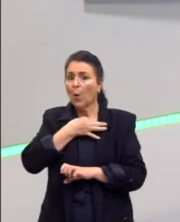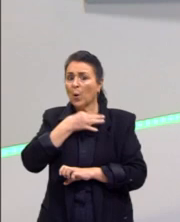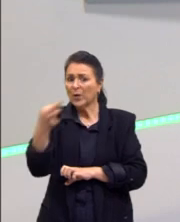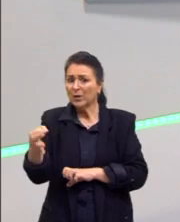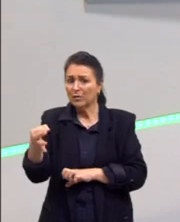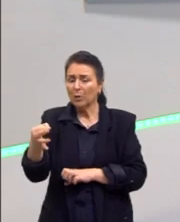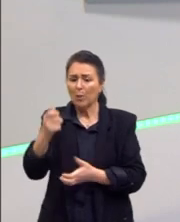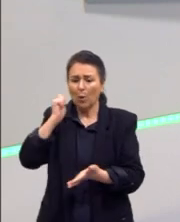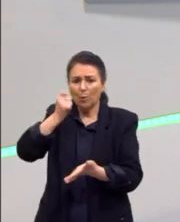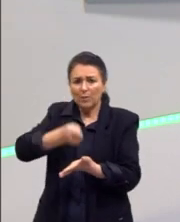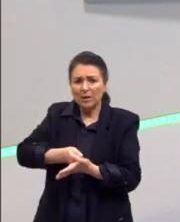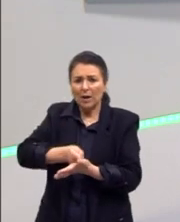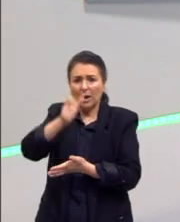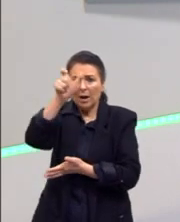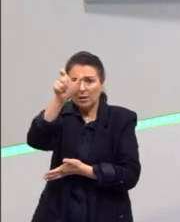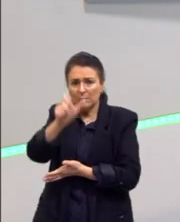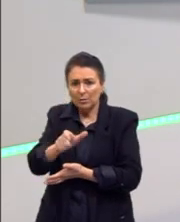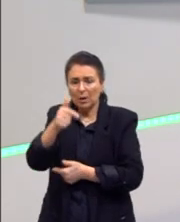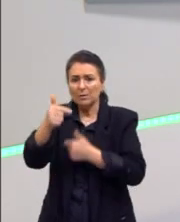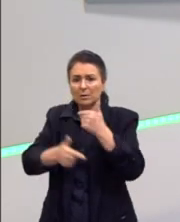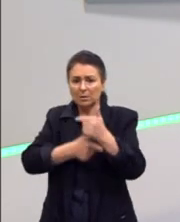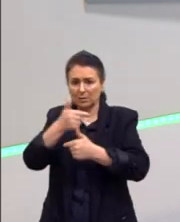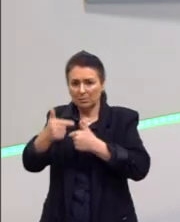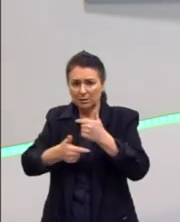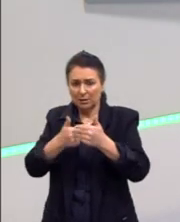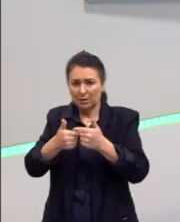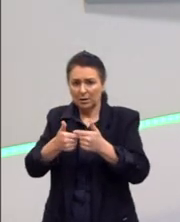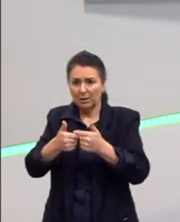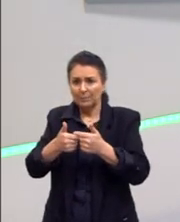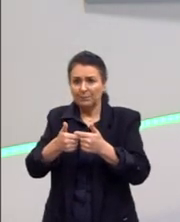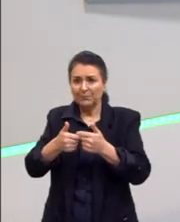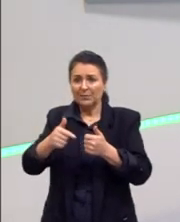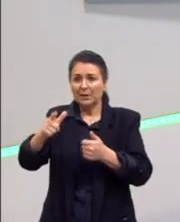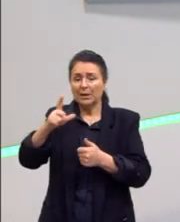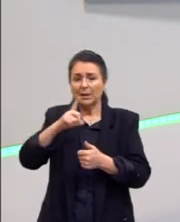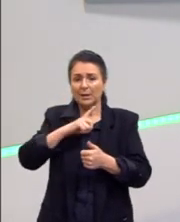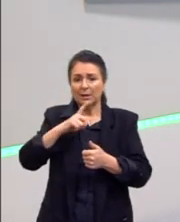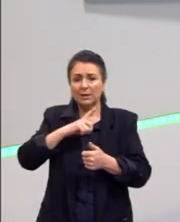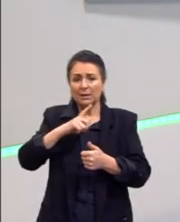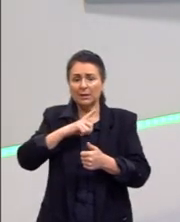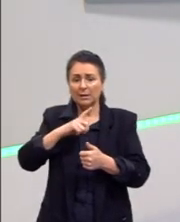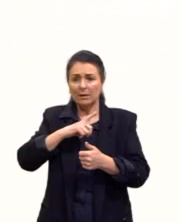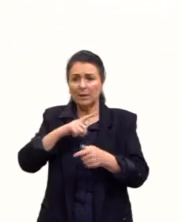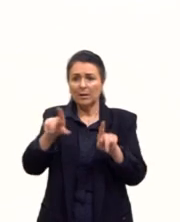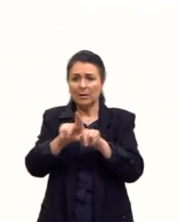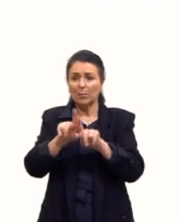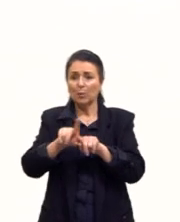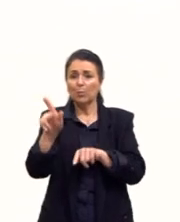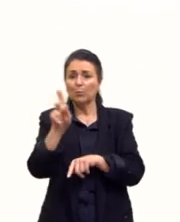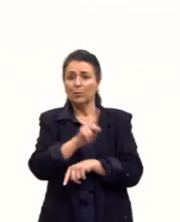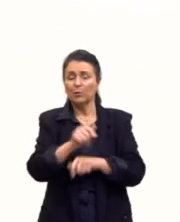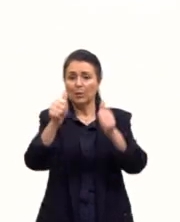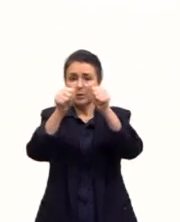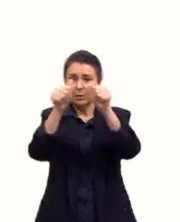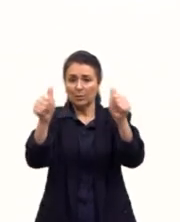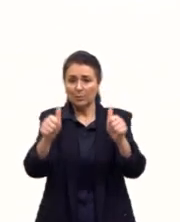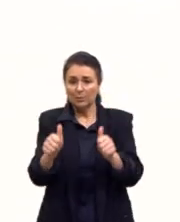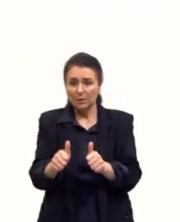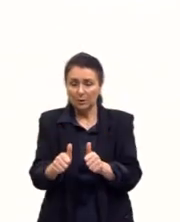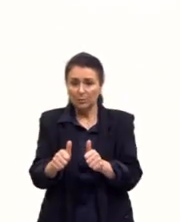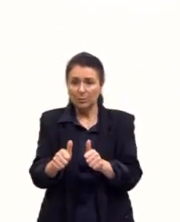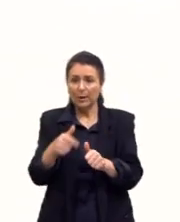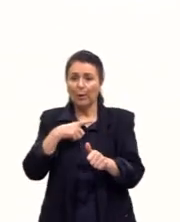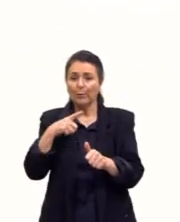a cumprir uma cota determinada. E aqui a gente tem o que seria um espólio